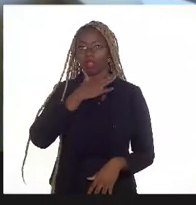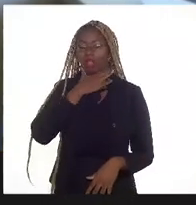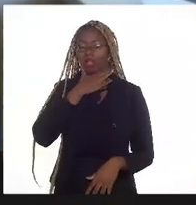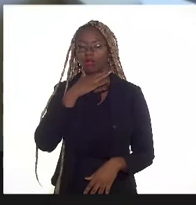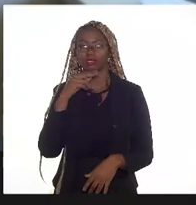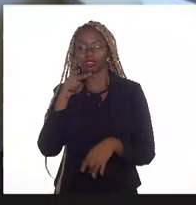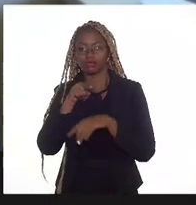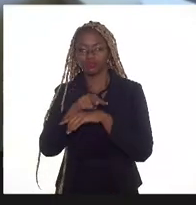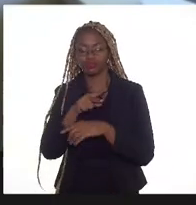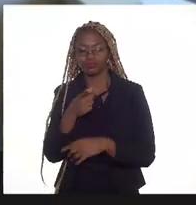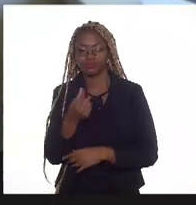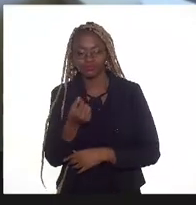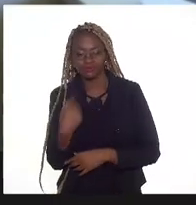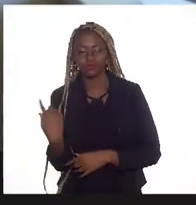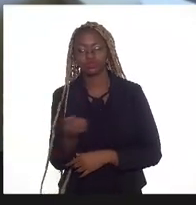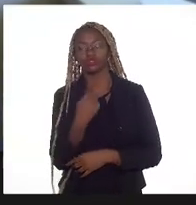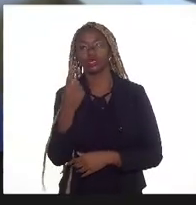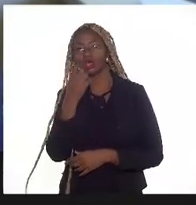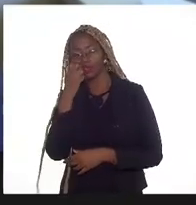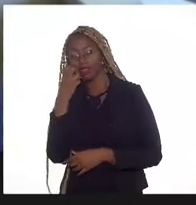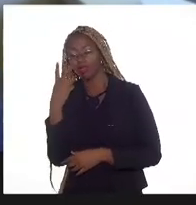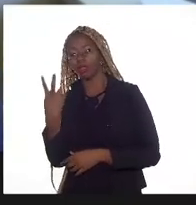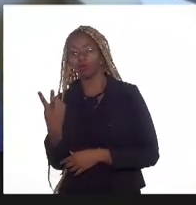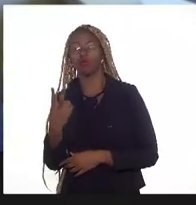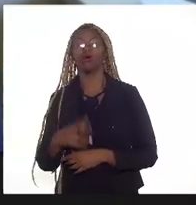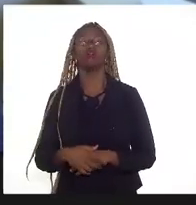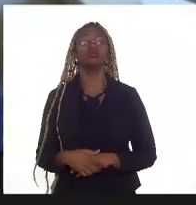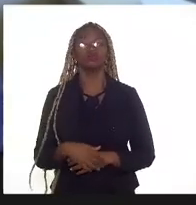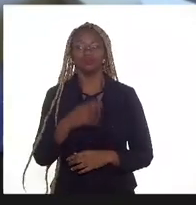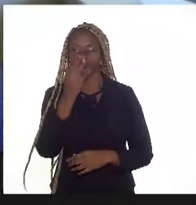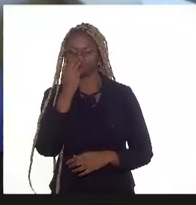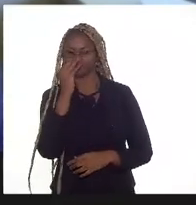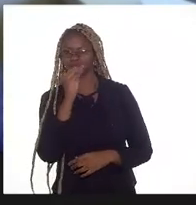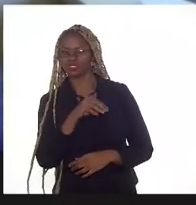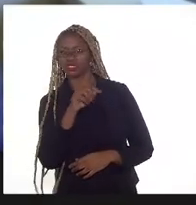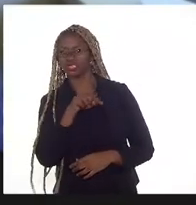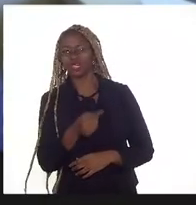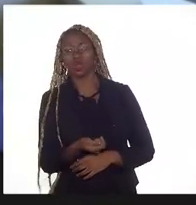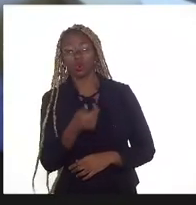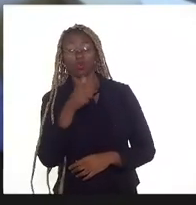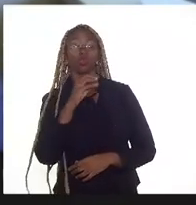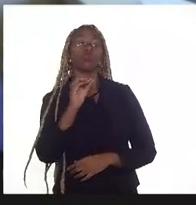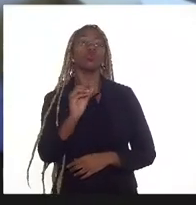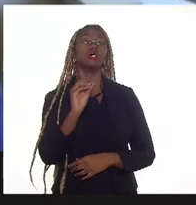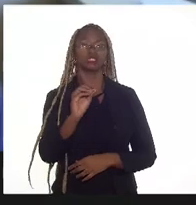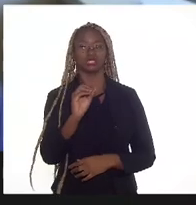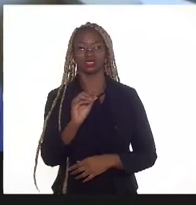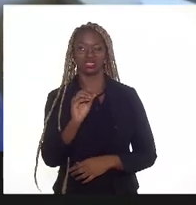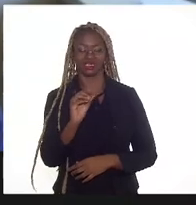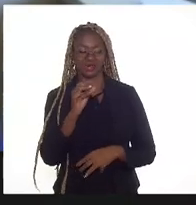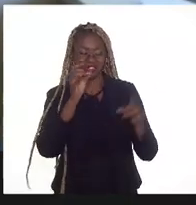a gente veio de uma rejeção praticamente quase zero de tais